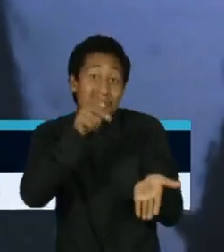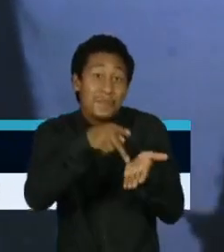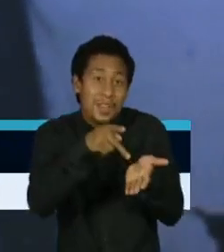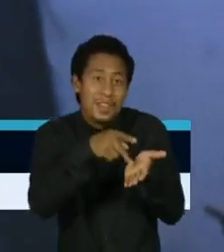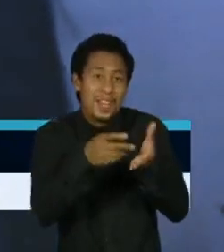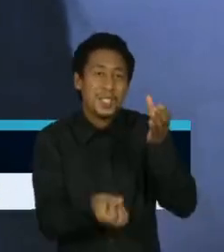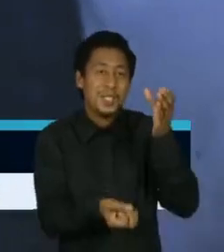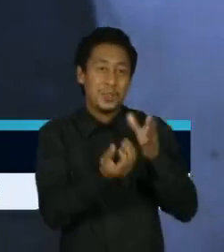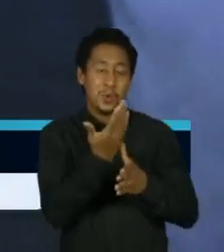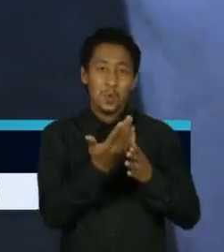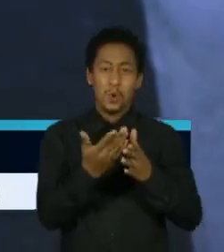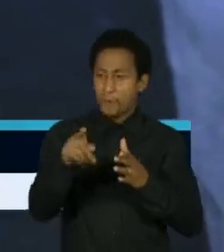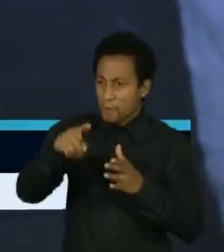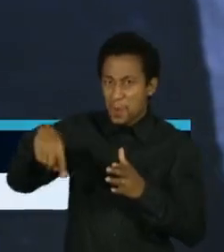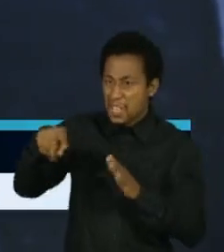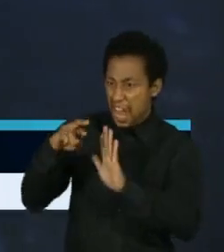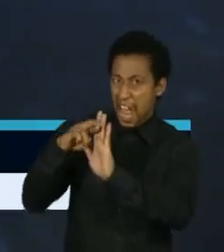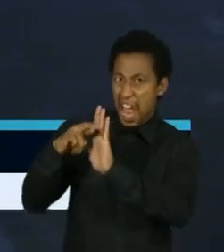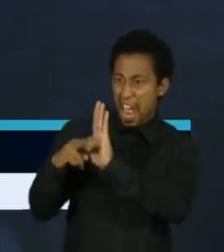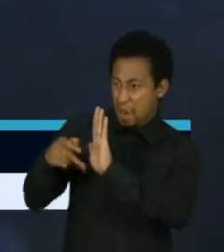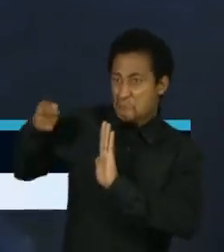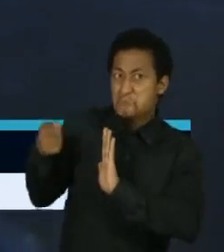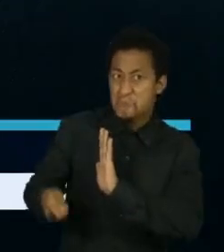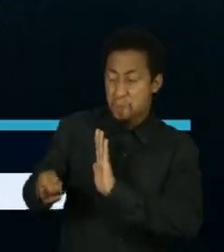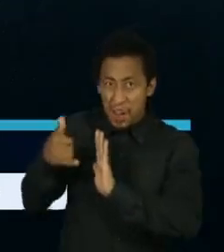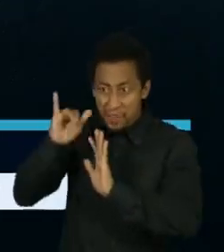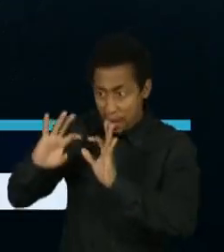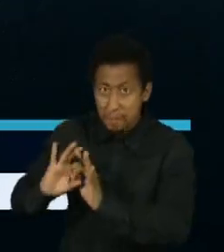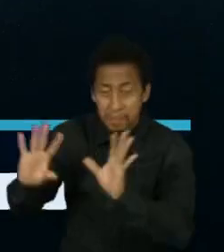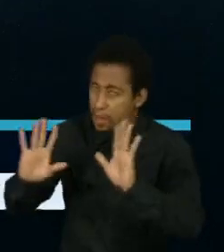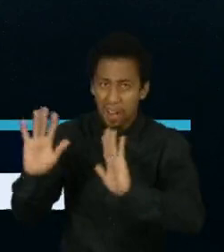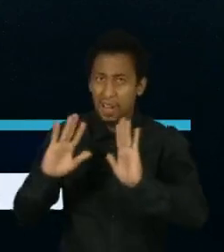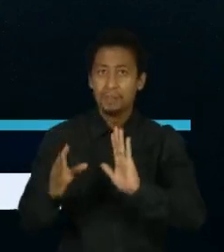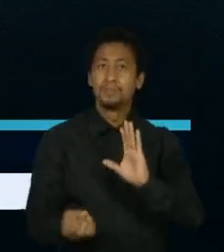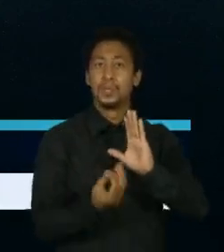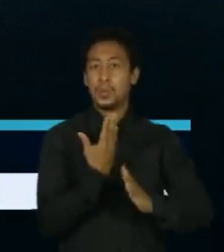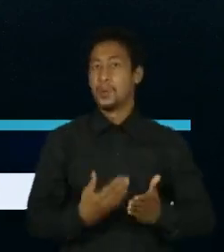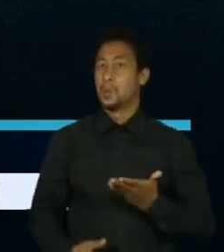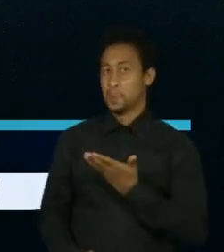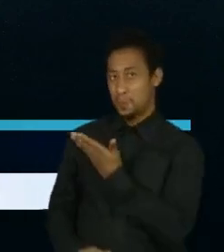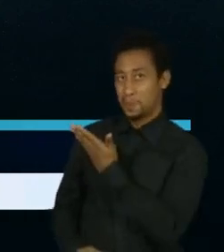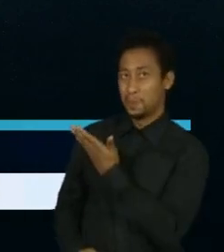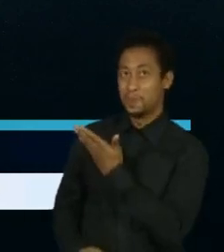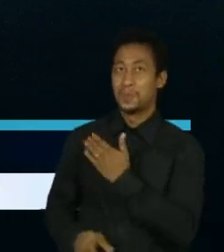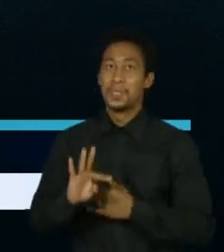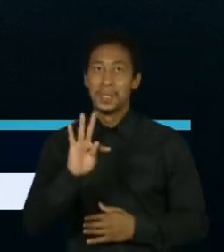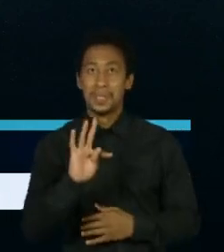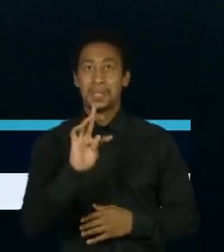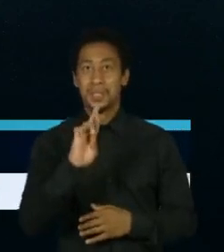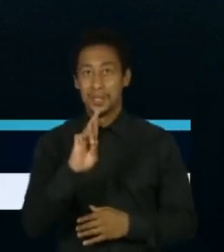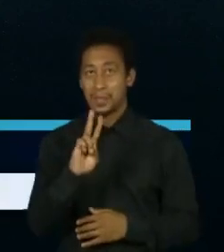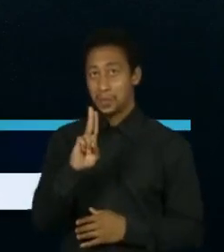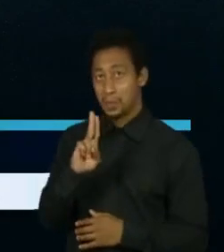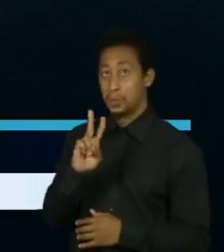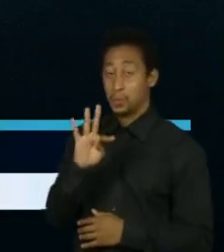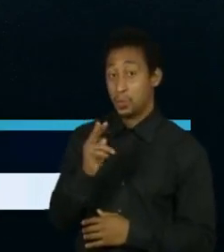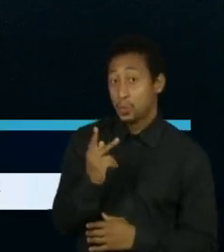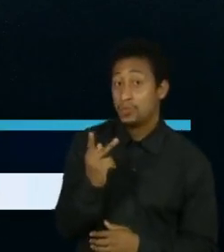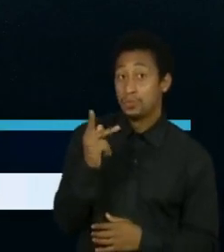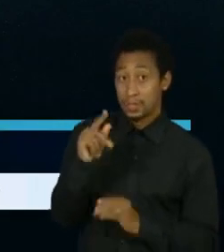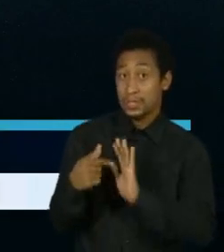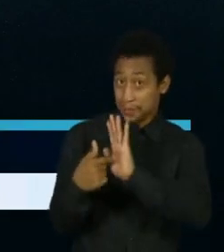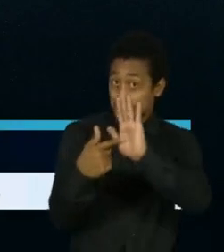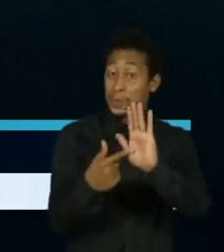que Trump chama de restrições à liberdade de expressão. A rede social entrou na loja de aplicativos da Apple